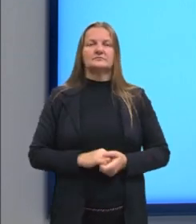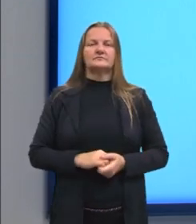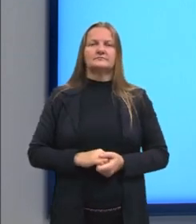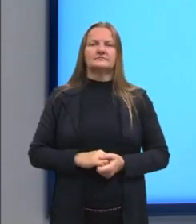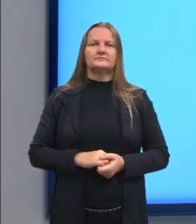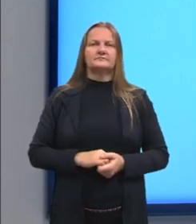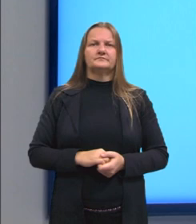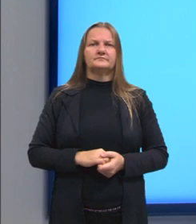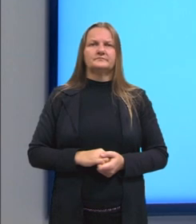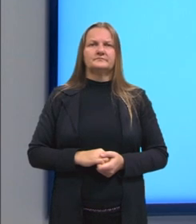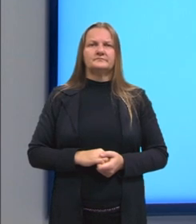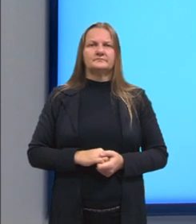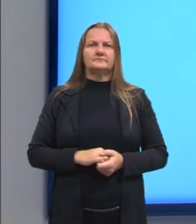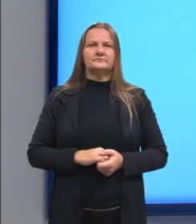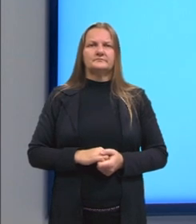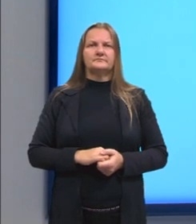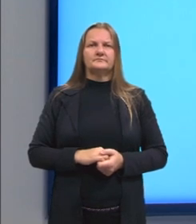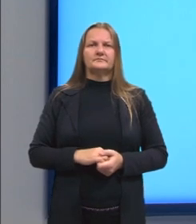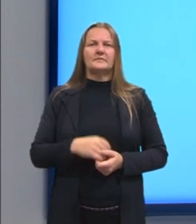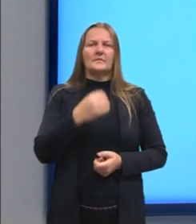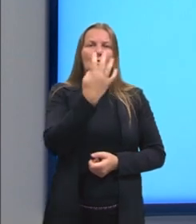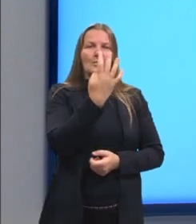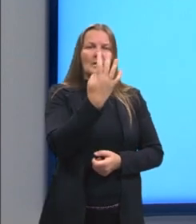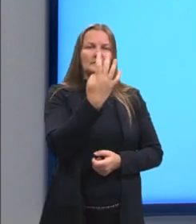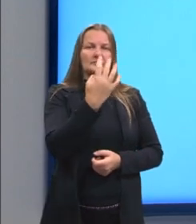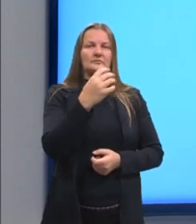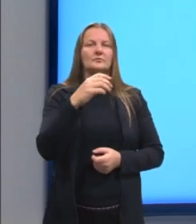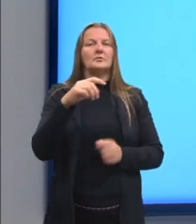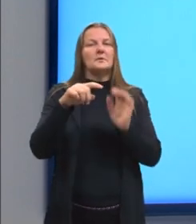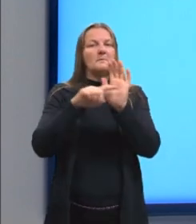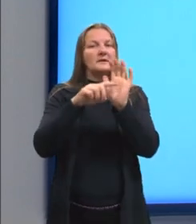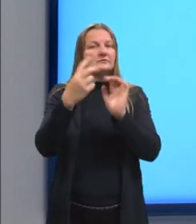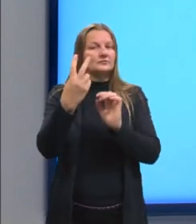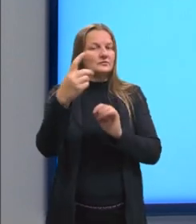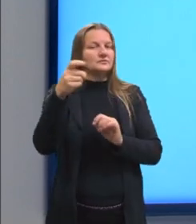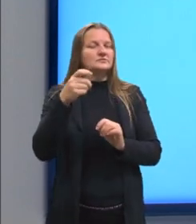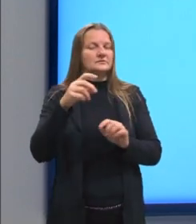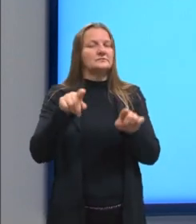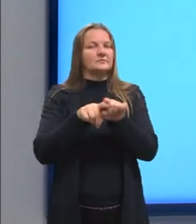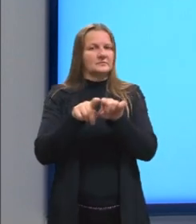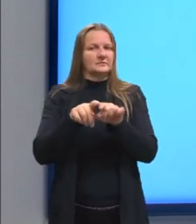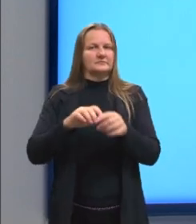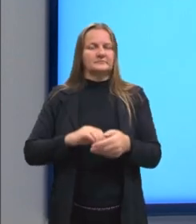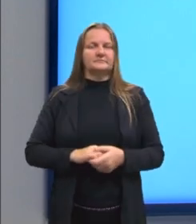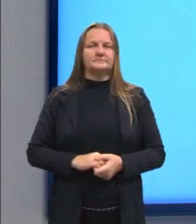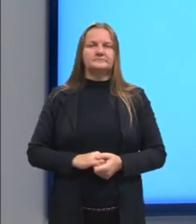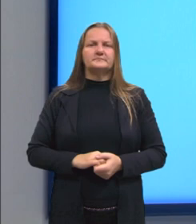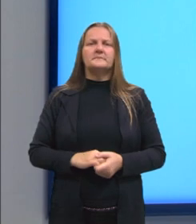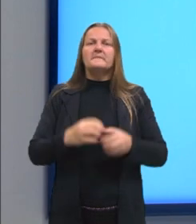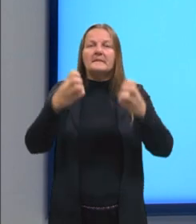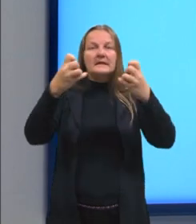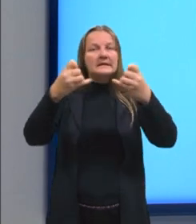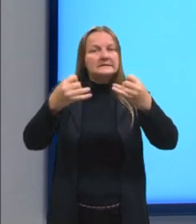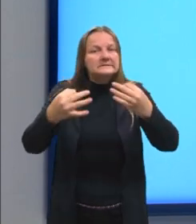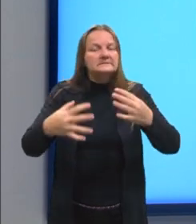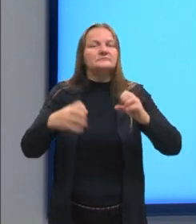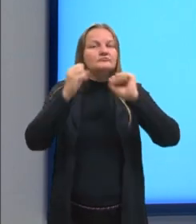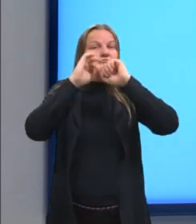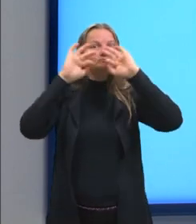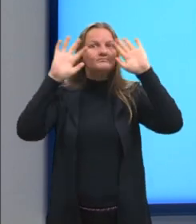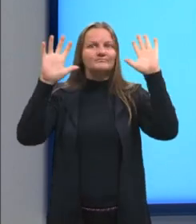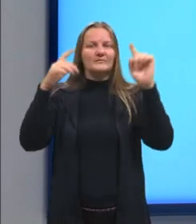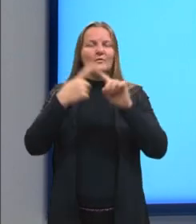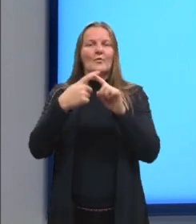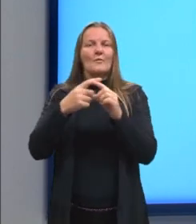temos os termos que são o 4 e o menos 2x. Então, só para vocês entenderem ali